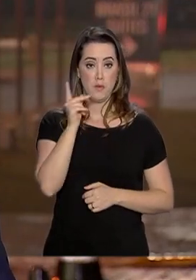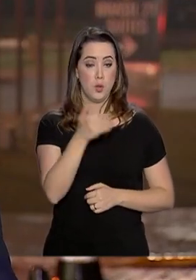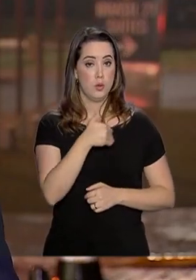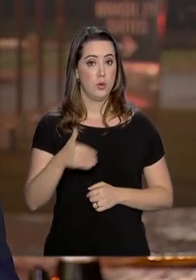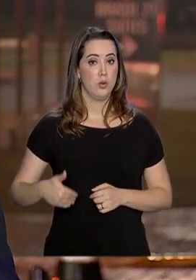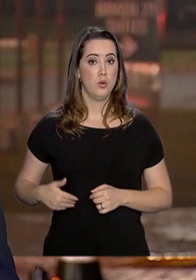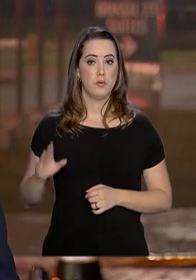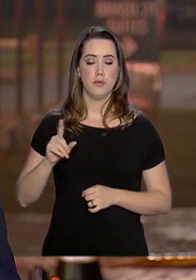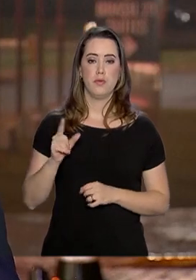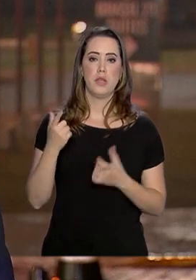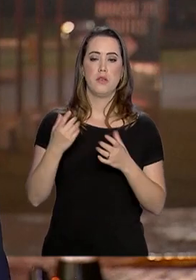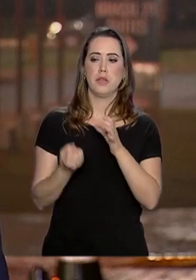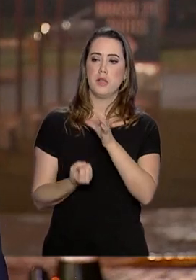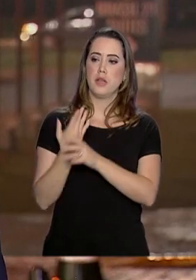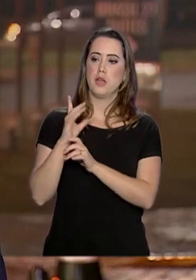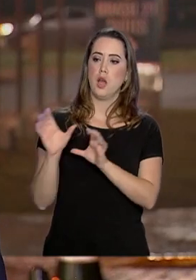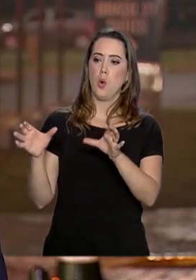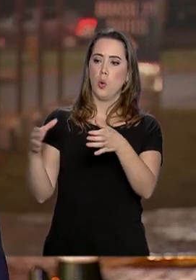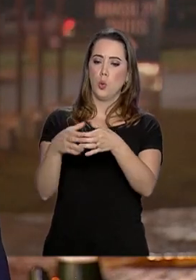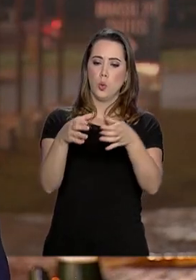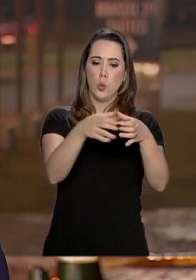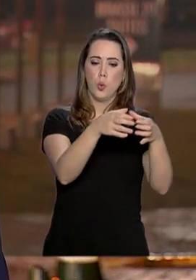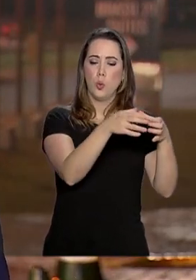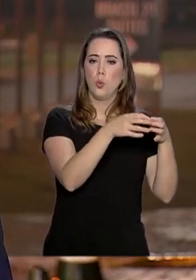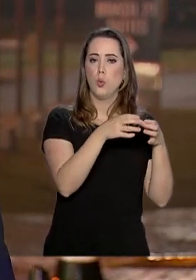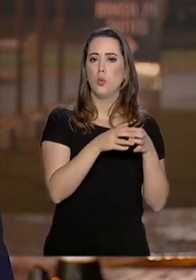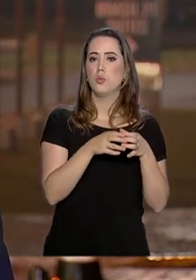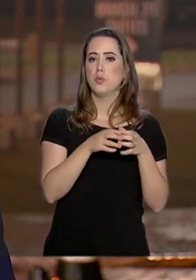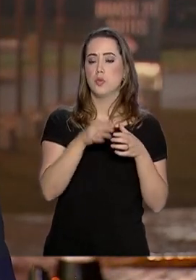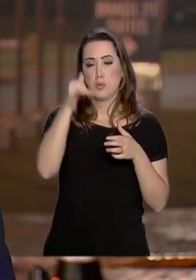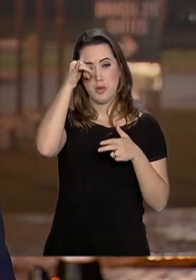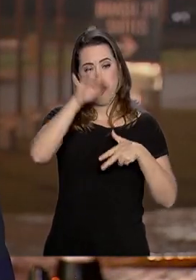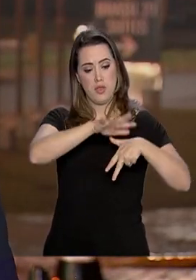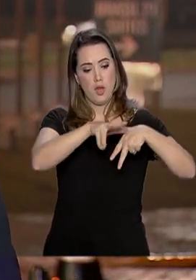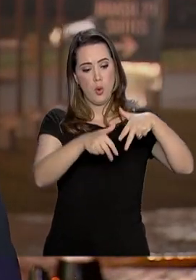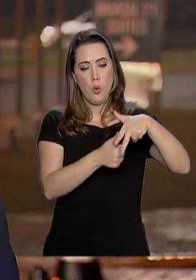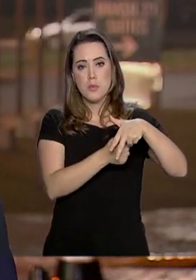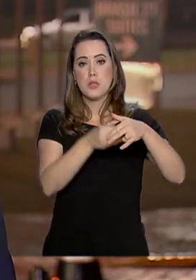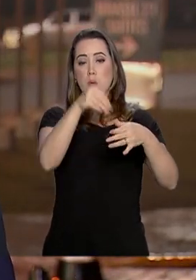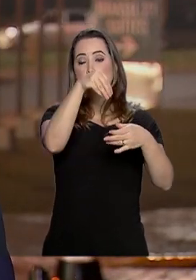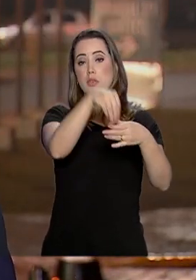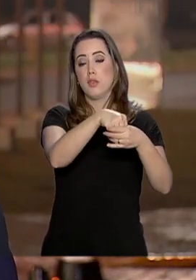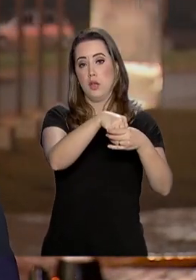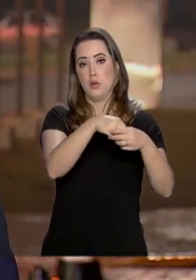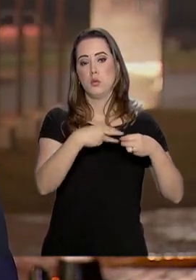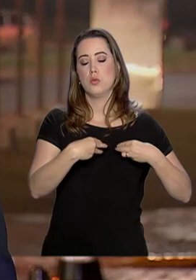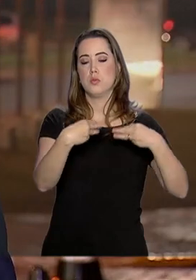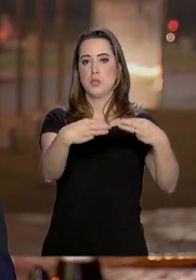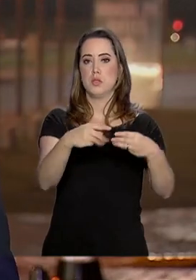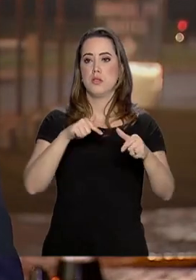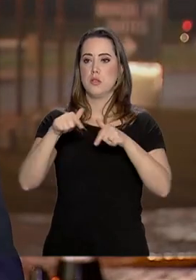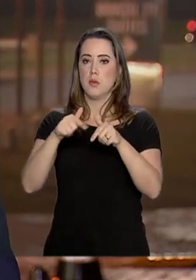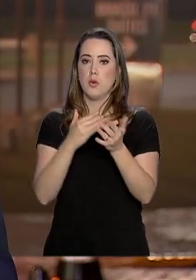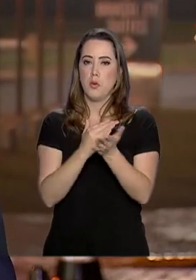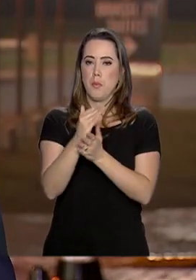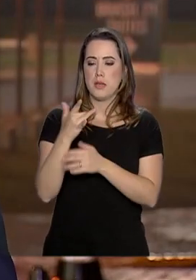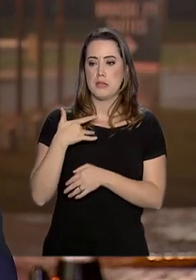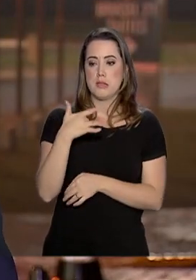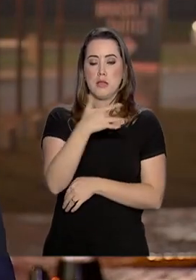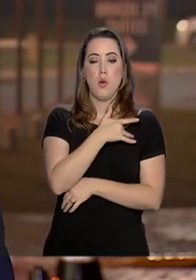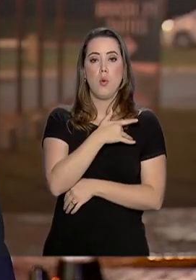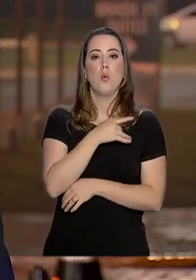implantar unidades de combate à corrupção dentro dos ministérios. Trabalho que vai começar nos ministérios da saúde